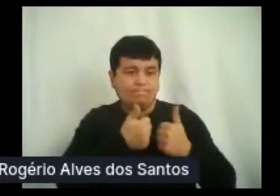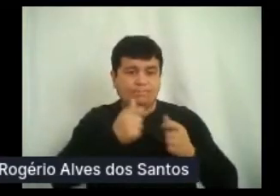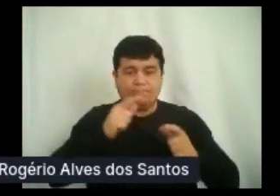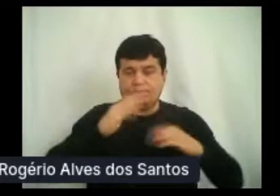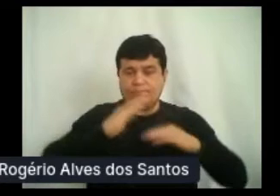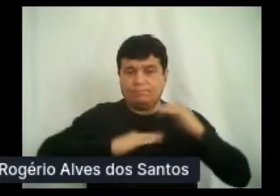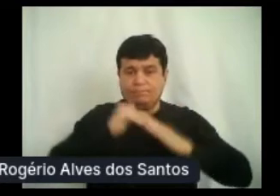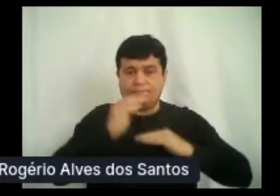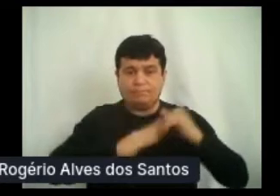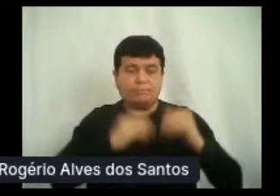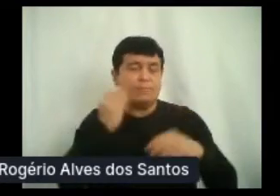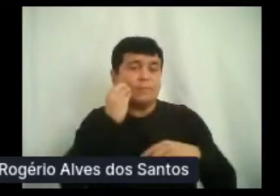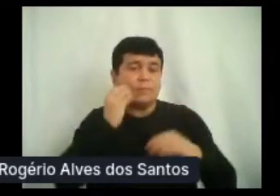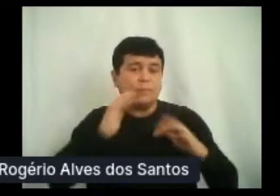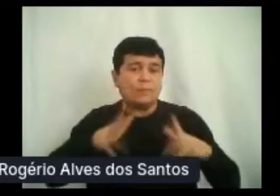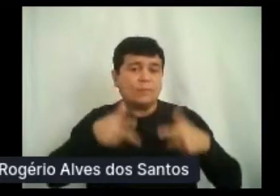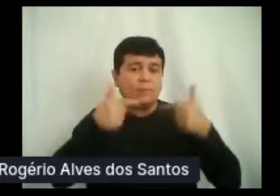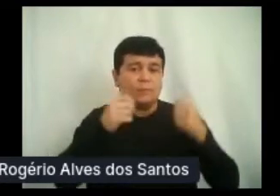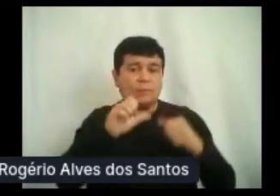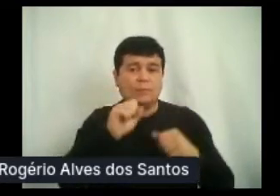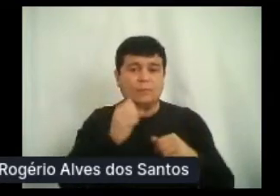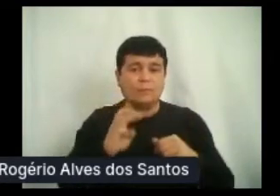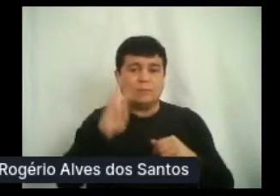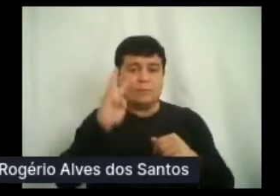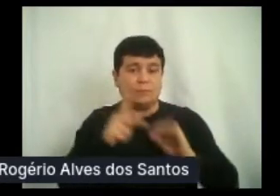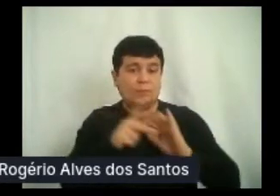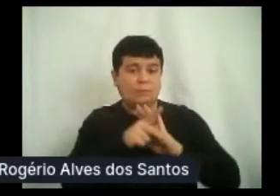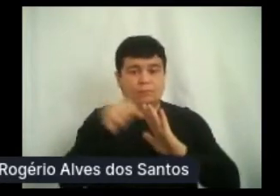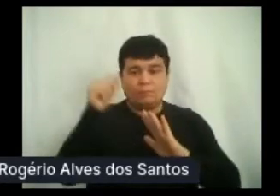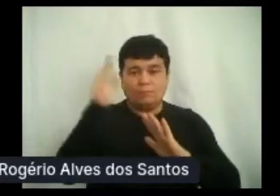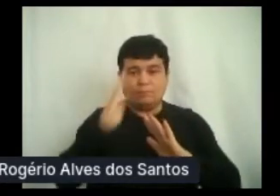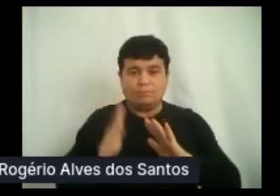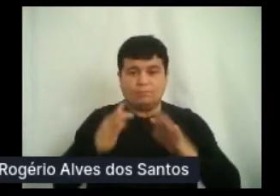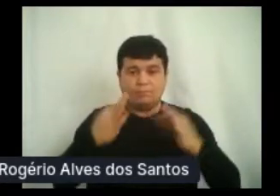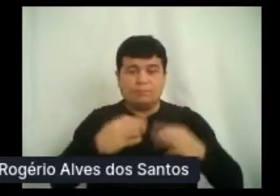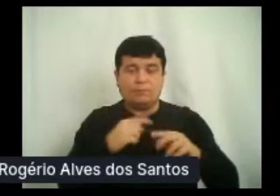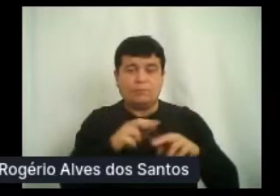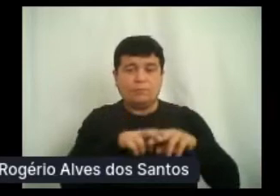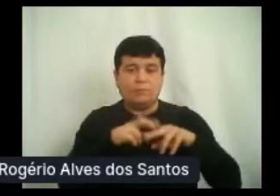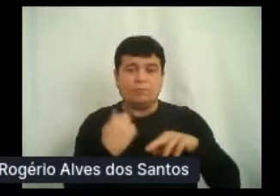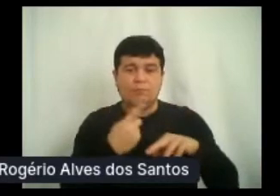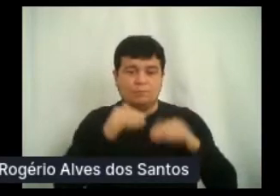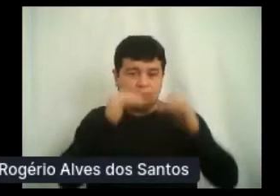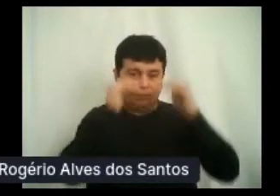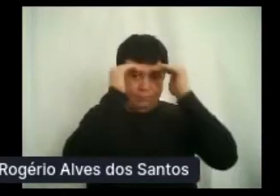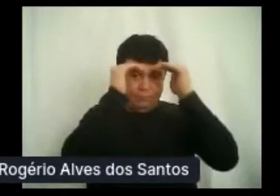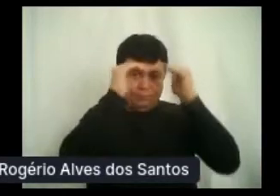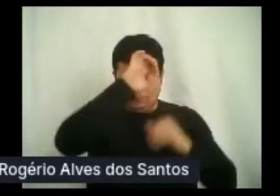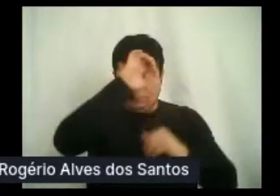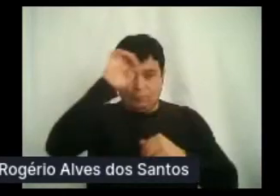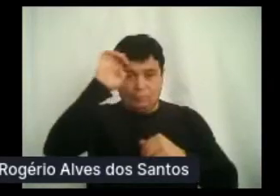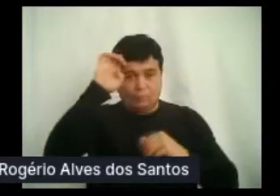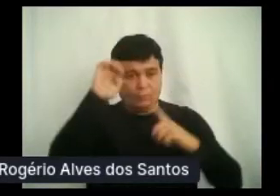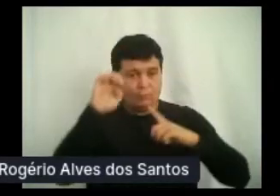qualidade de software do Brasil. E, para isso, nos apoiamos no nosso código de conduta. Esse código de